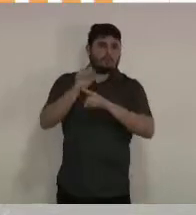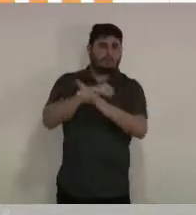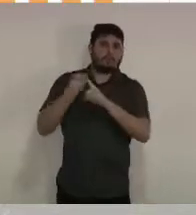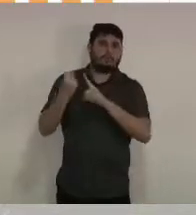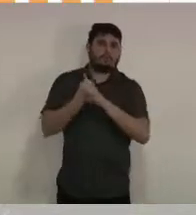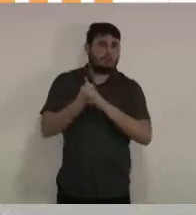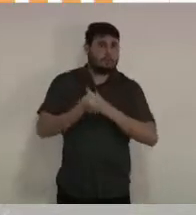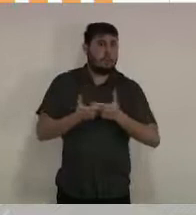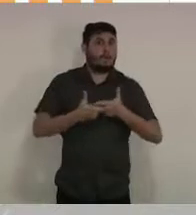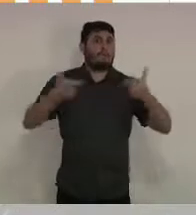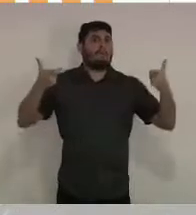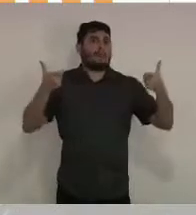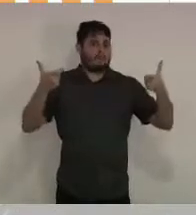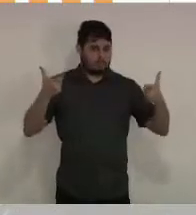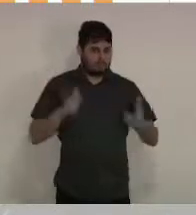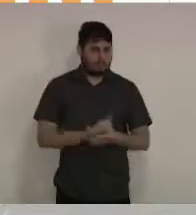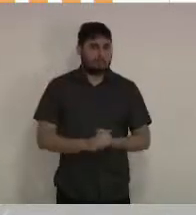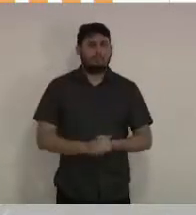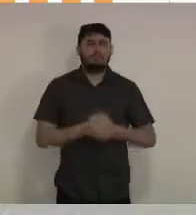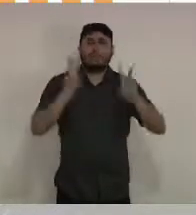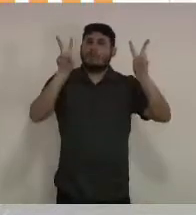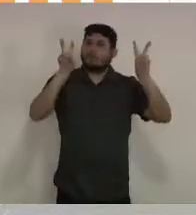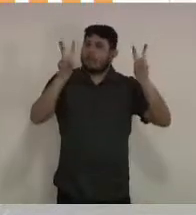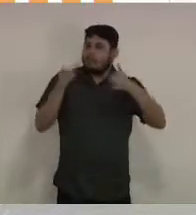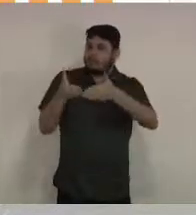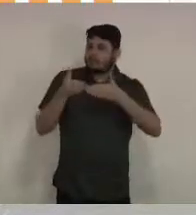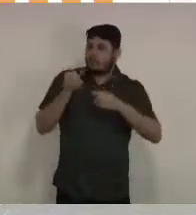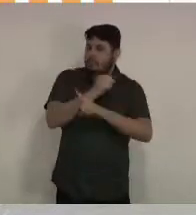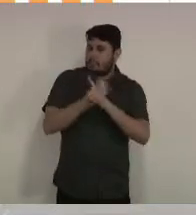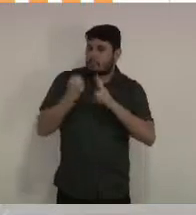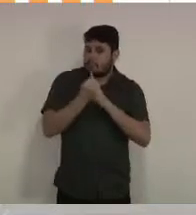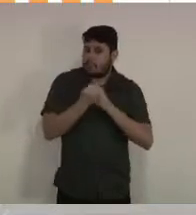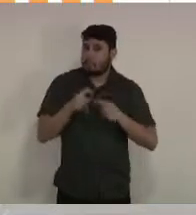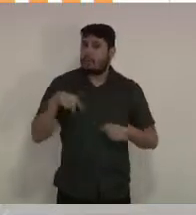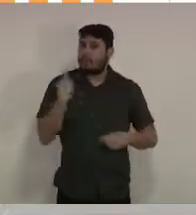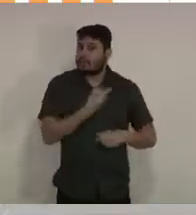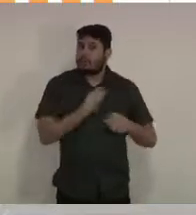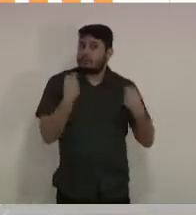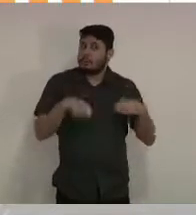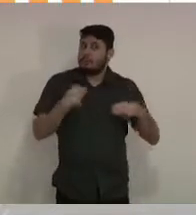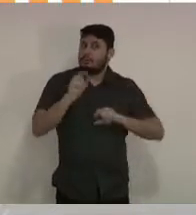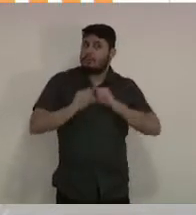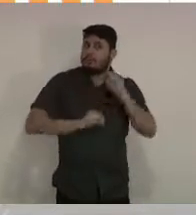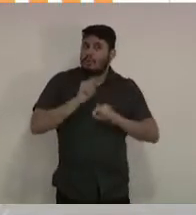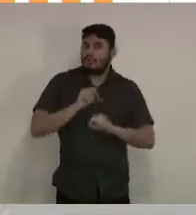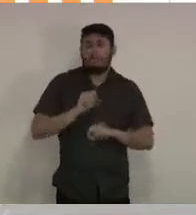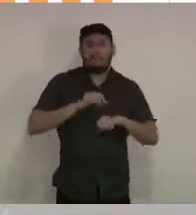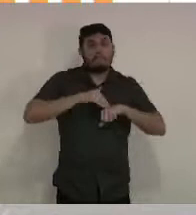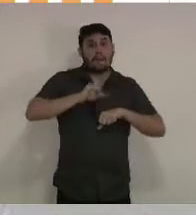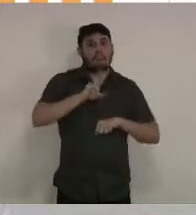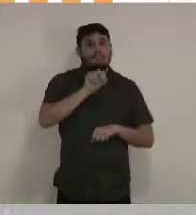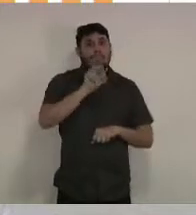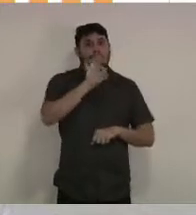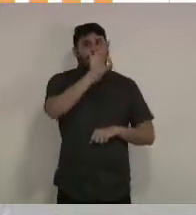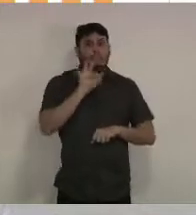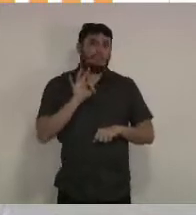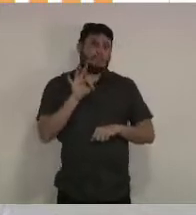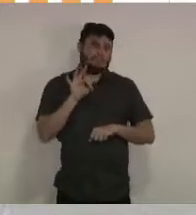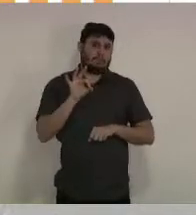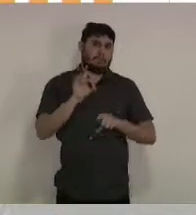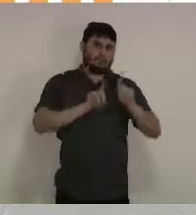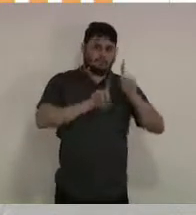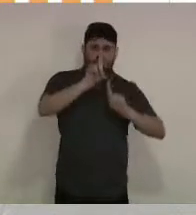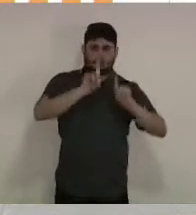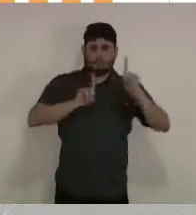Quando a gente fala de isolamento social, gente entende que precisamos estar acima de 50% de taxa de